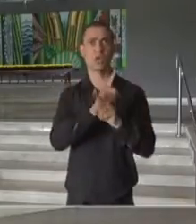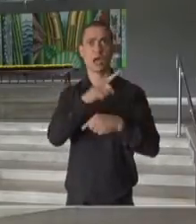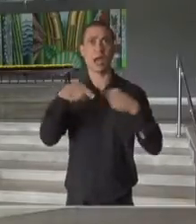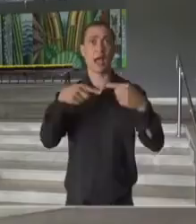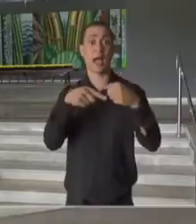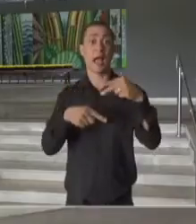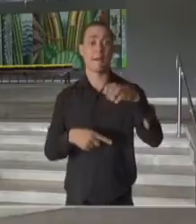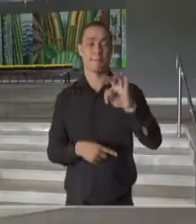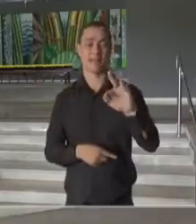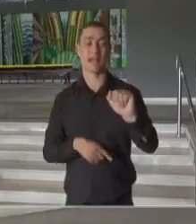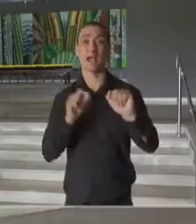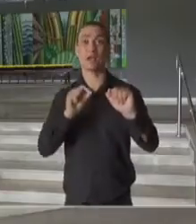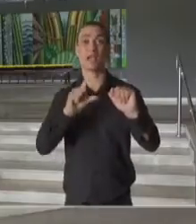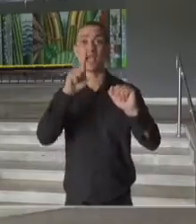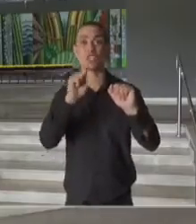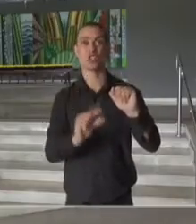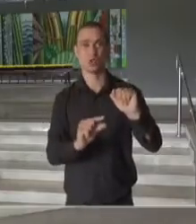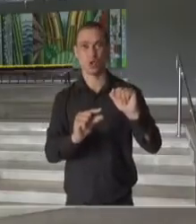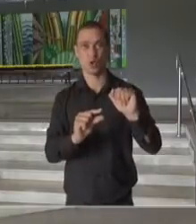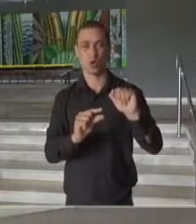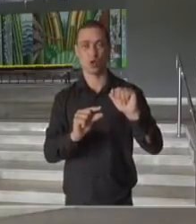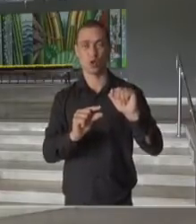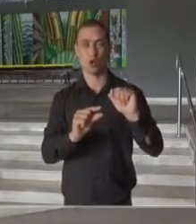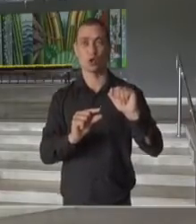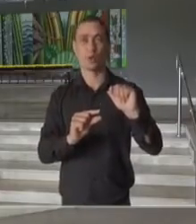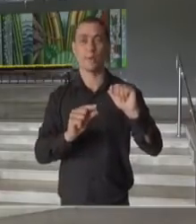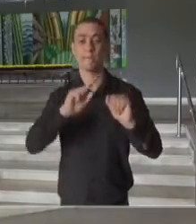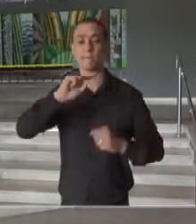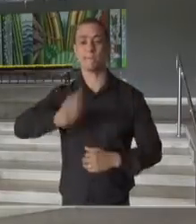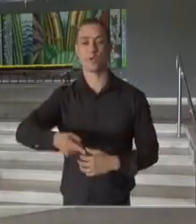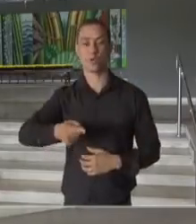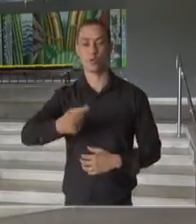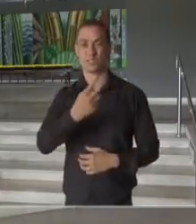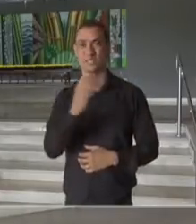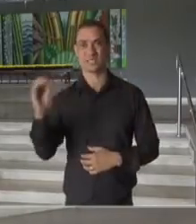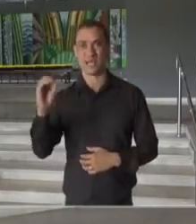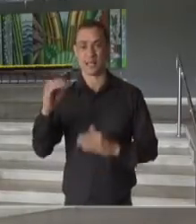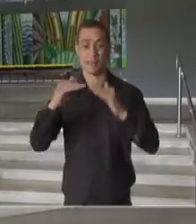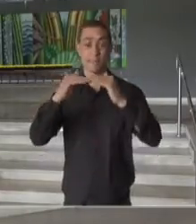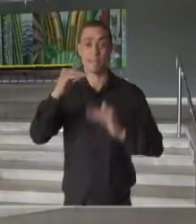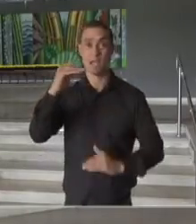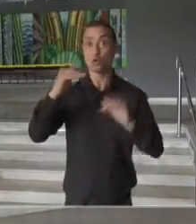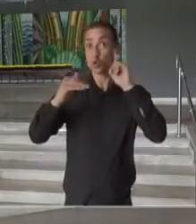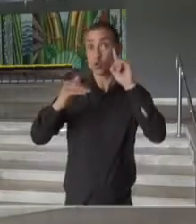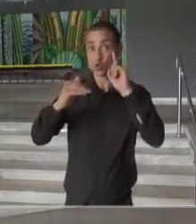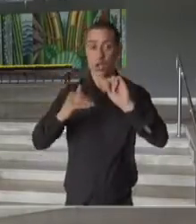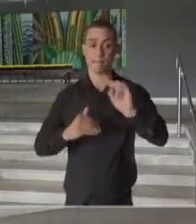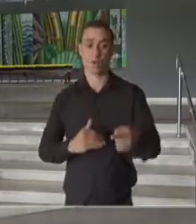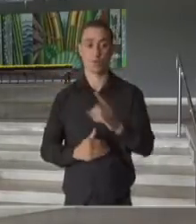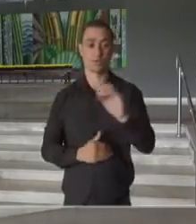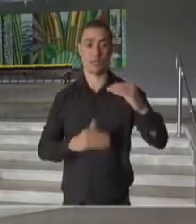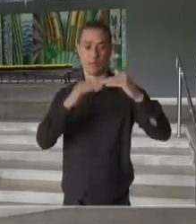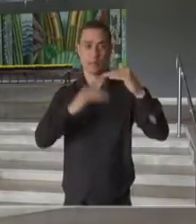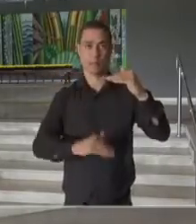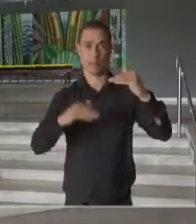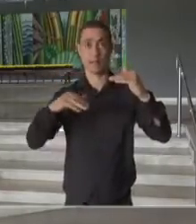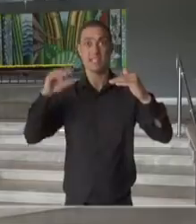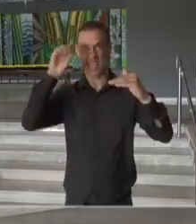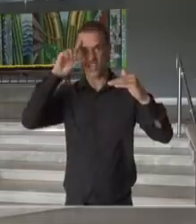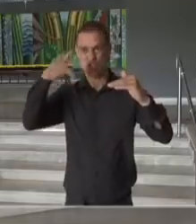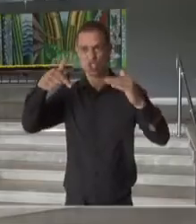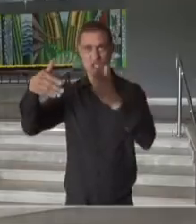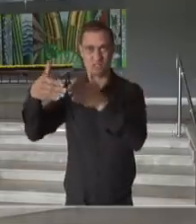estabelecida que era ficar com menos de 1.100 casos diários numa média móvel de sete dias.